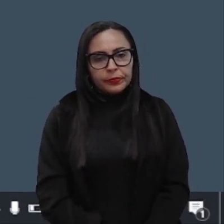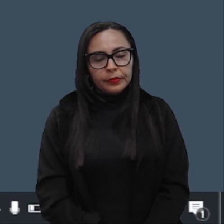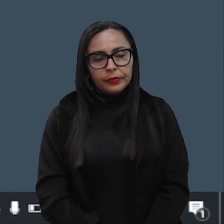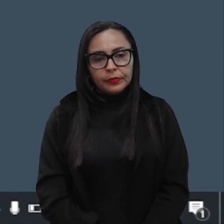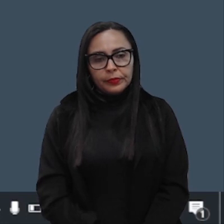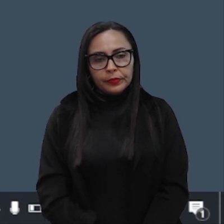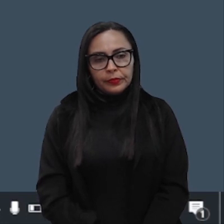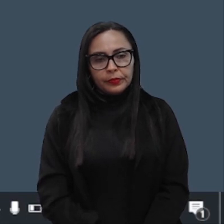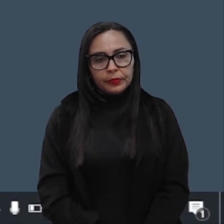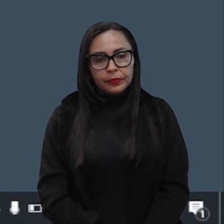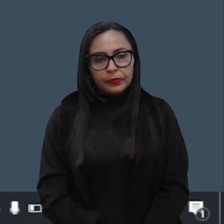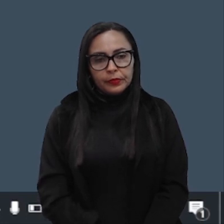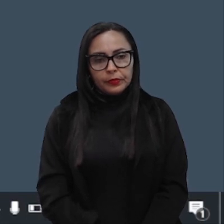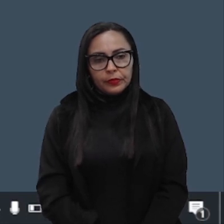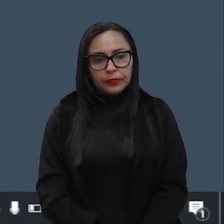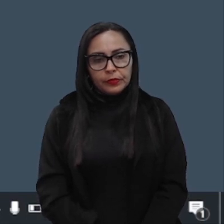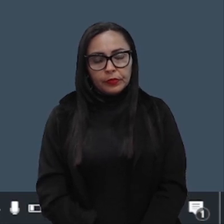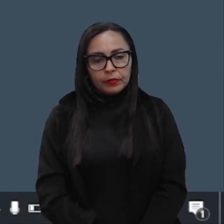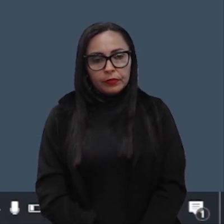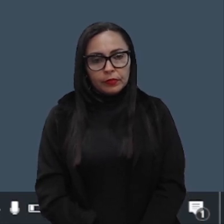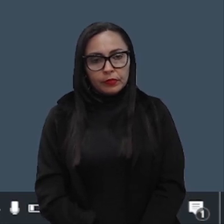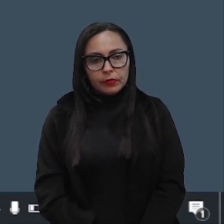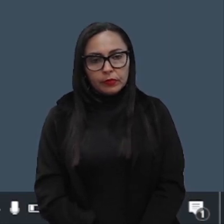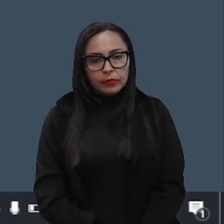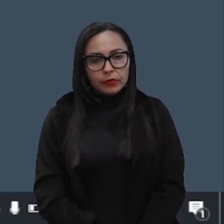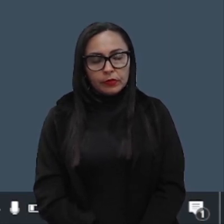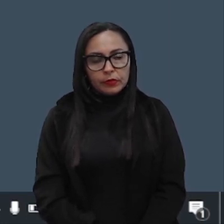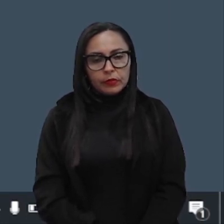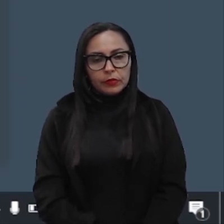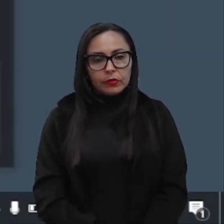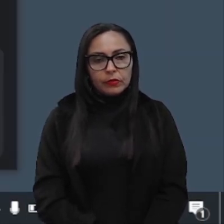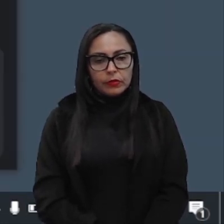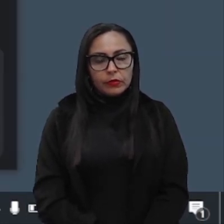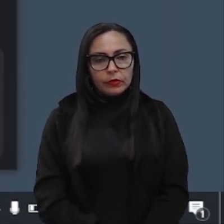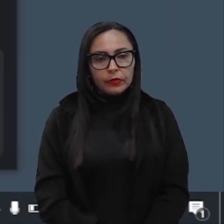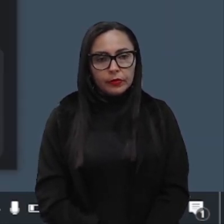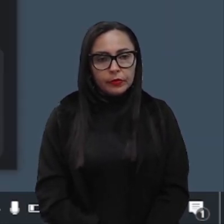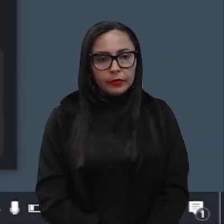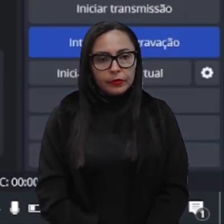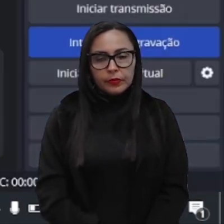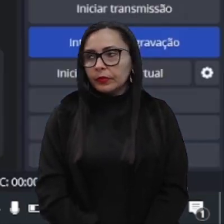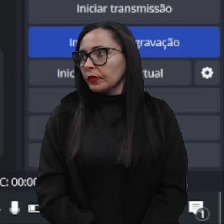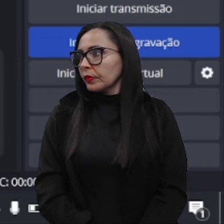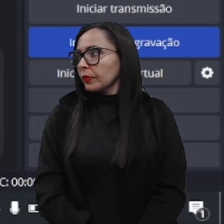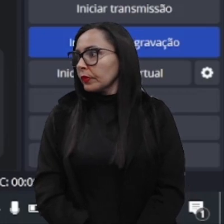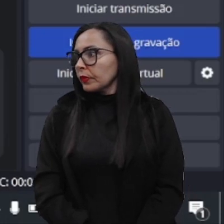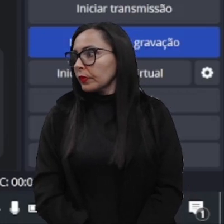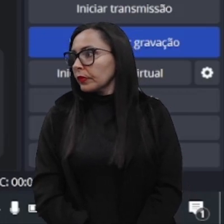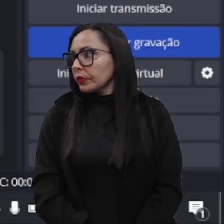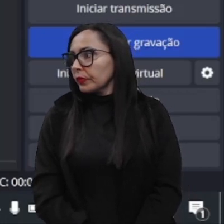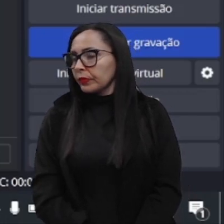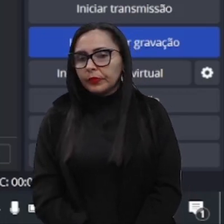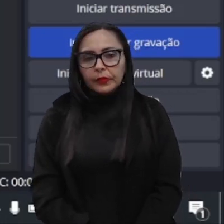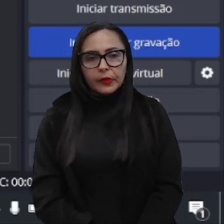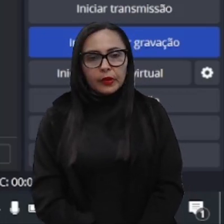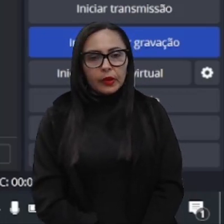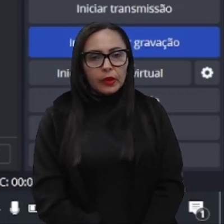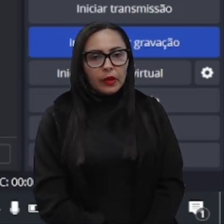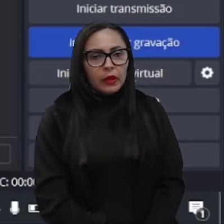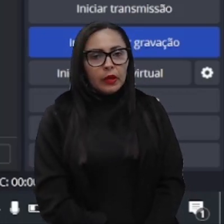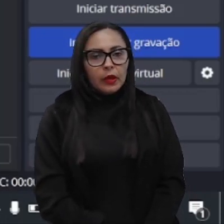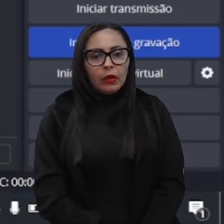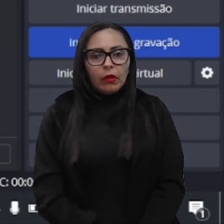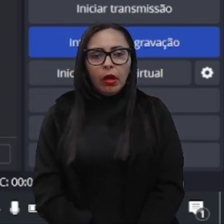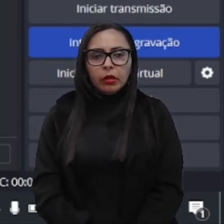A plataforma que gente vai subir, né, para fazer um download Então, aqui abri, né, clica aqui em New